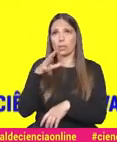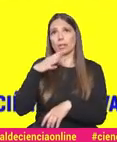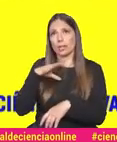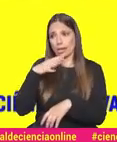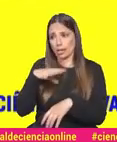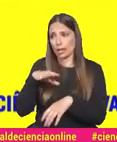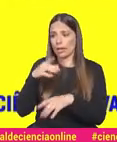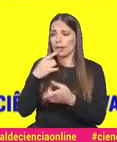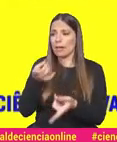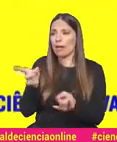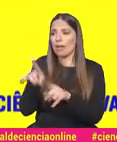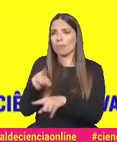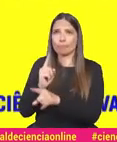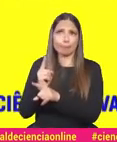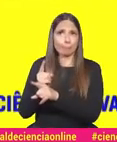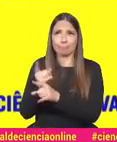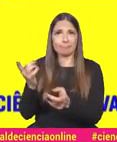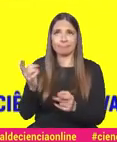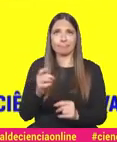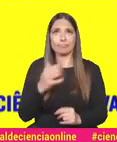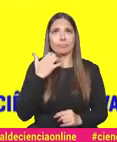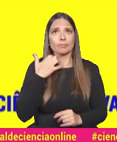replicar esta experiência.